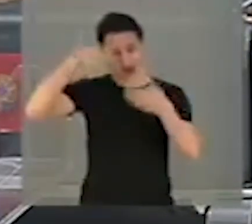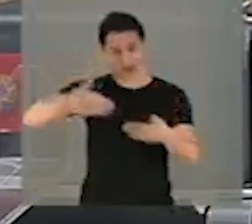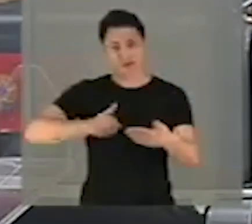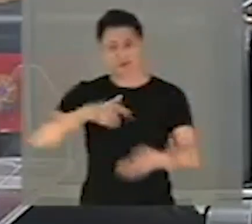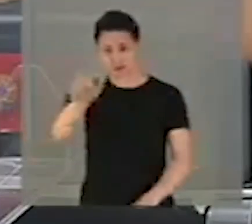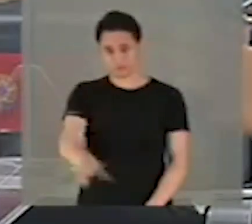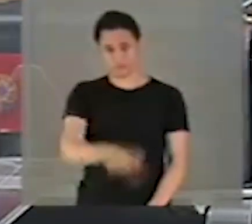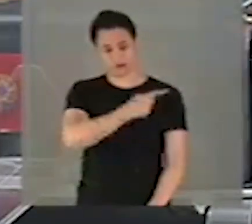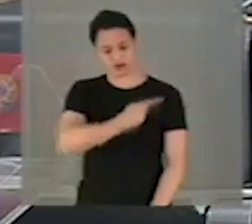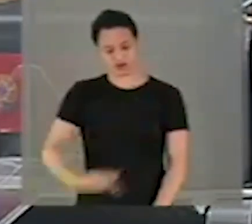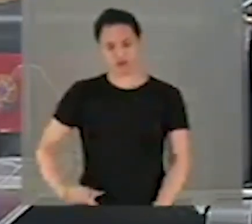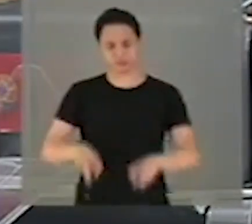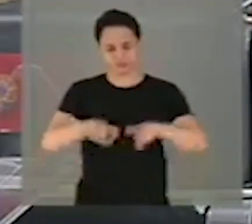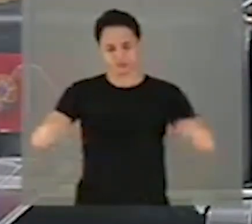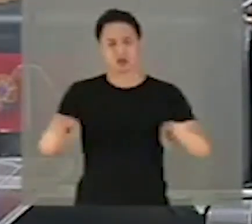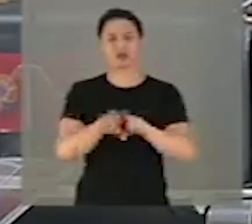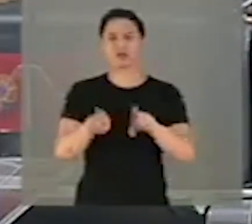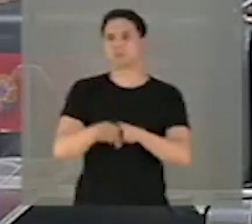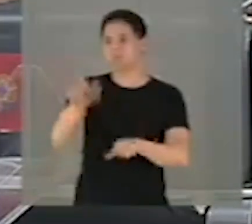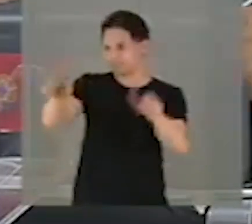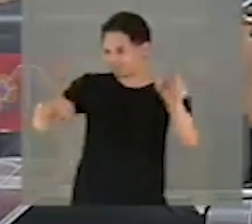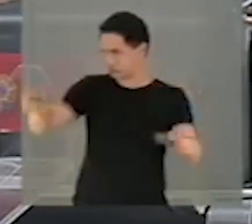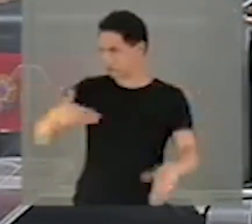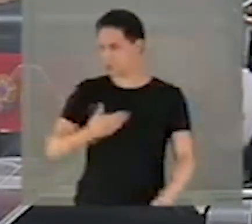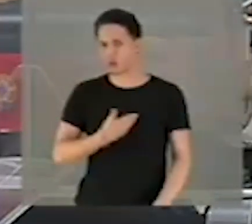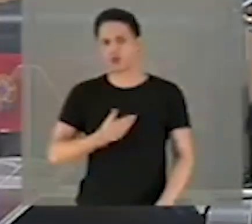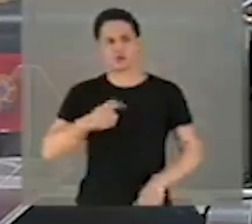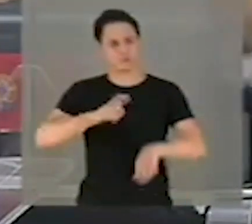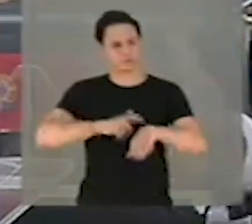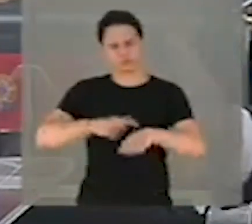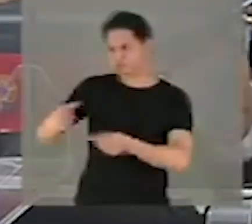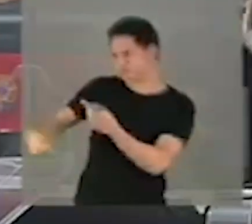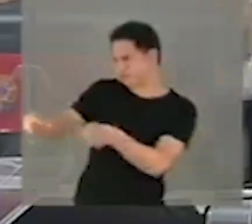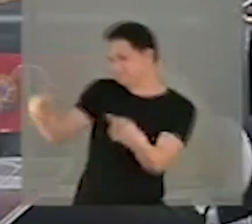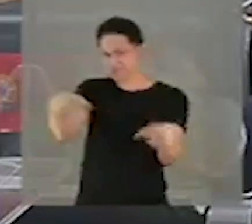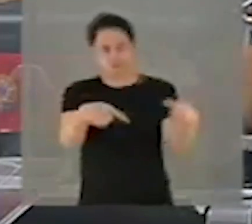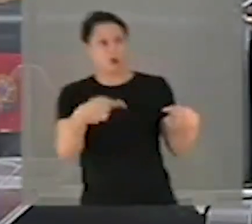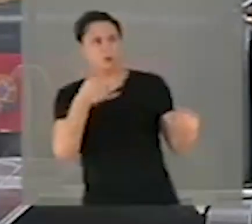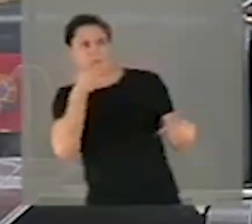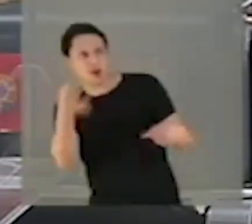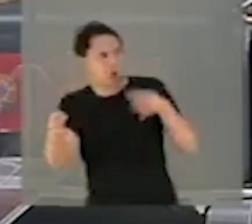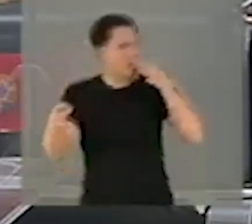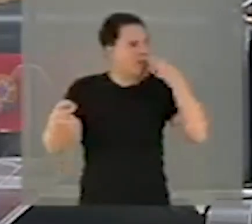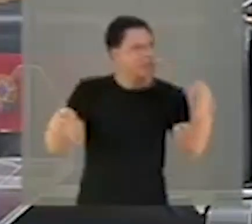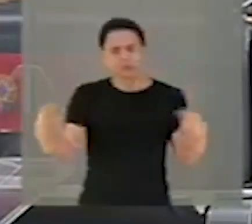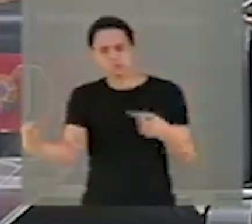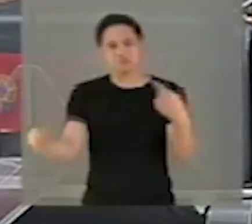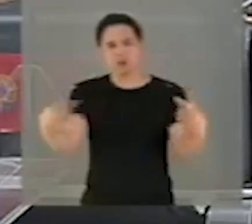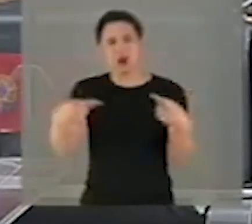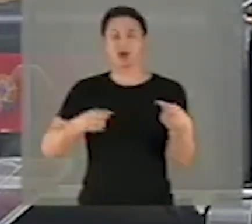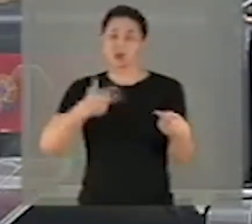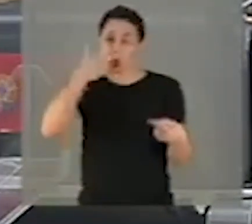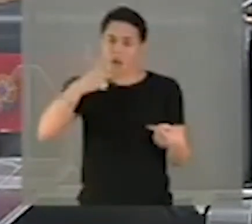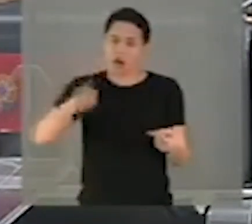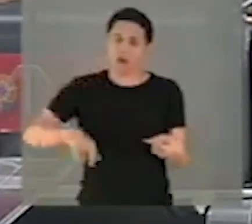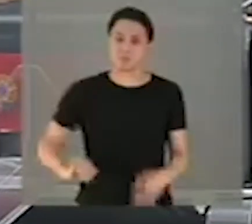Presidência e aos colegas aqui por esse período de embates, debates, visões, mas que acho que